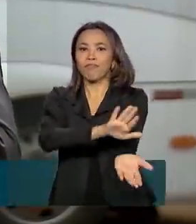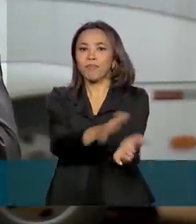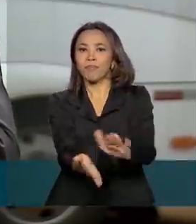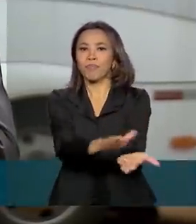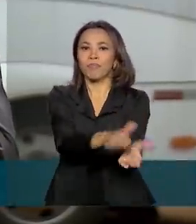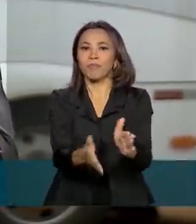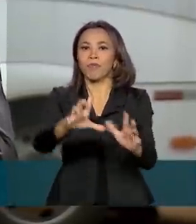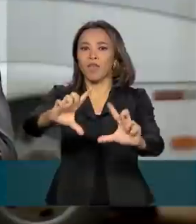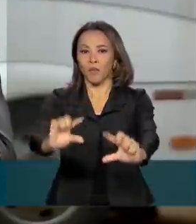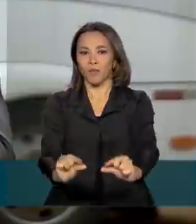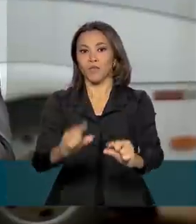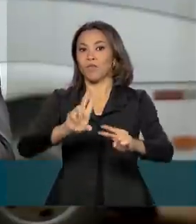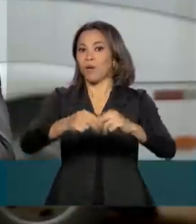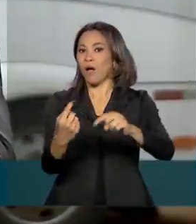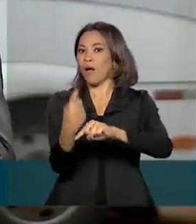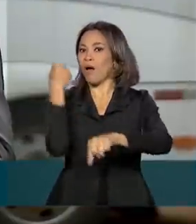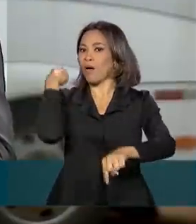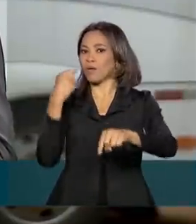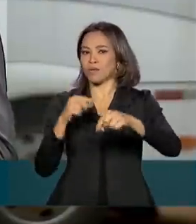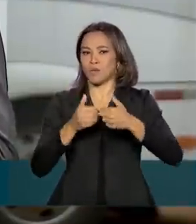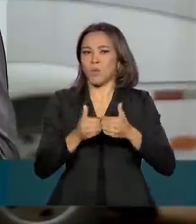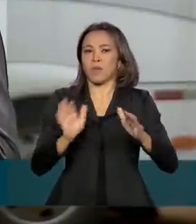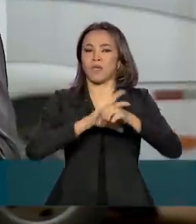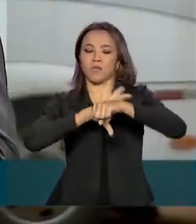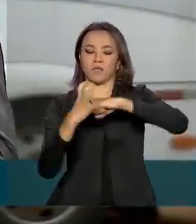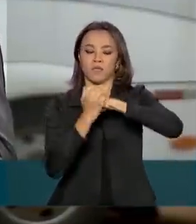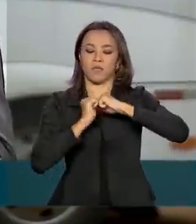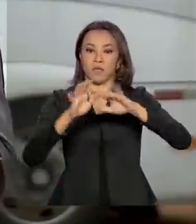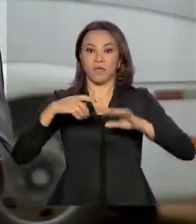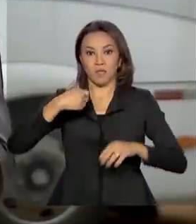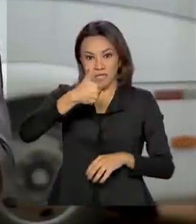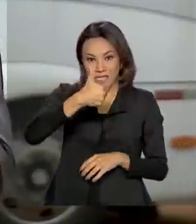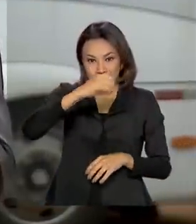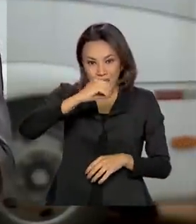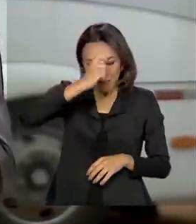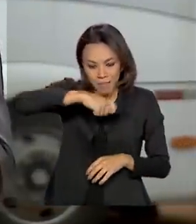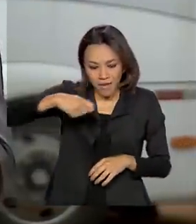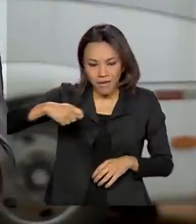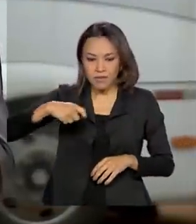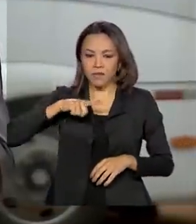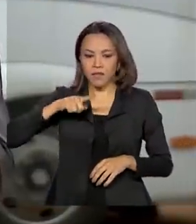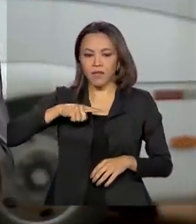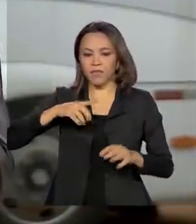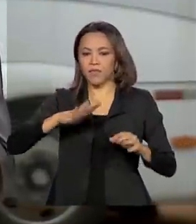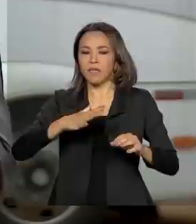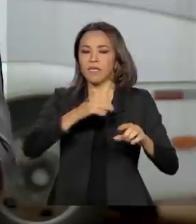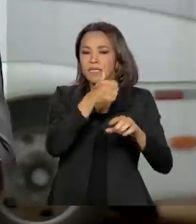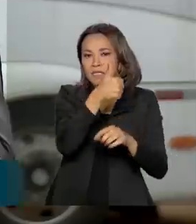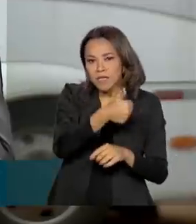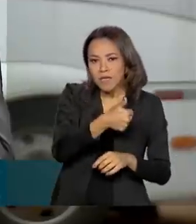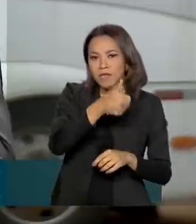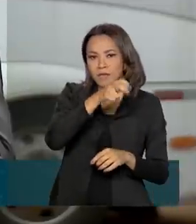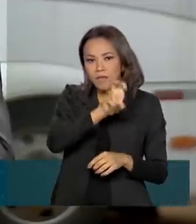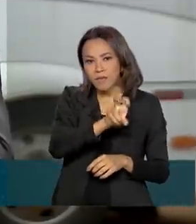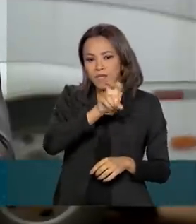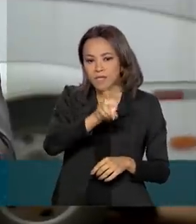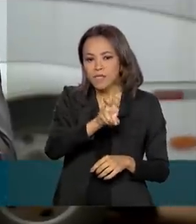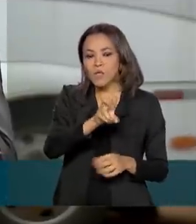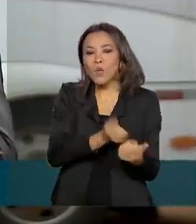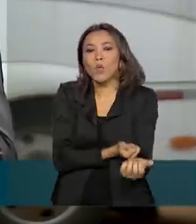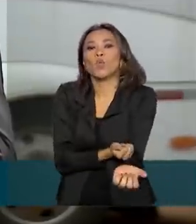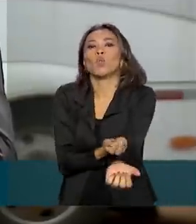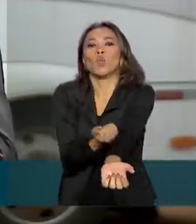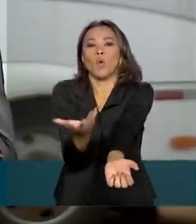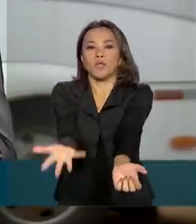doações desde o início da pandemia. Nos dez primeiros meses do ano, foi registrada uma média de 155 doações